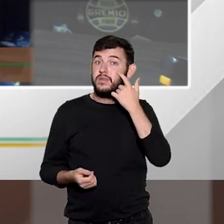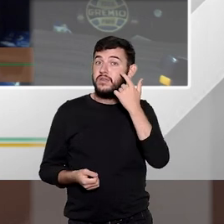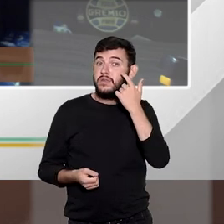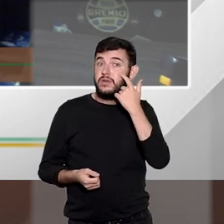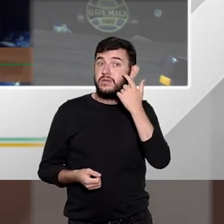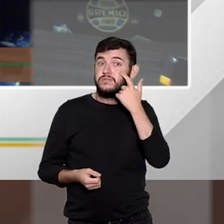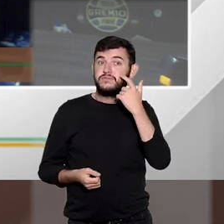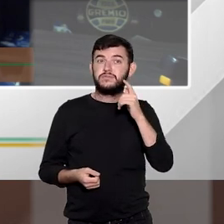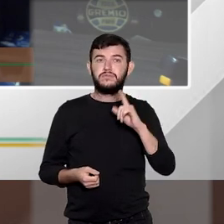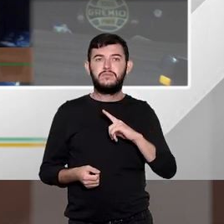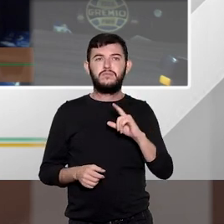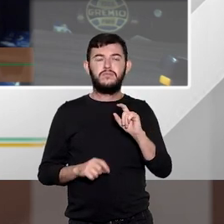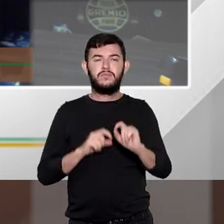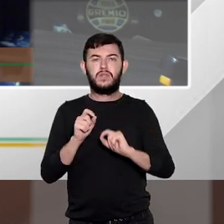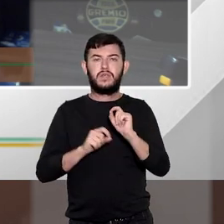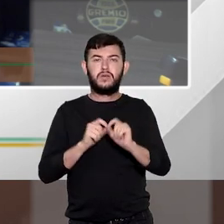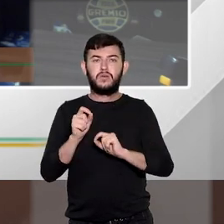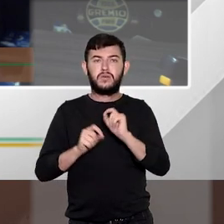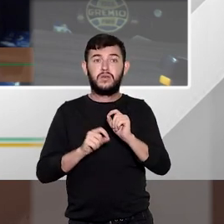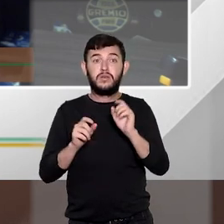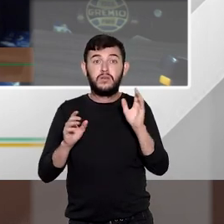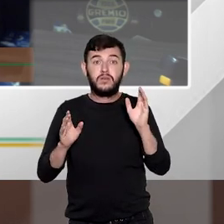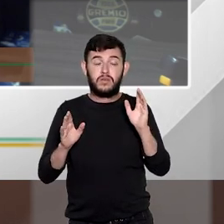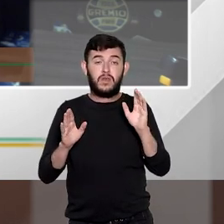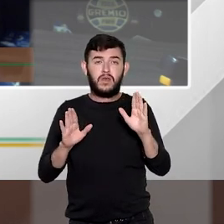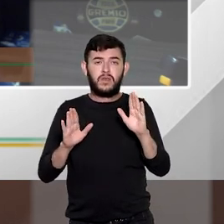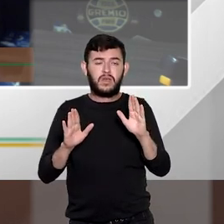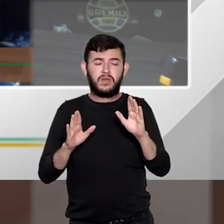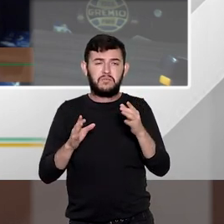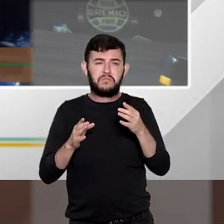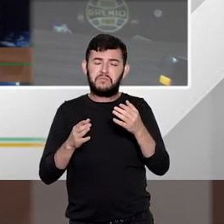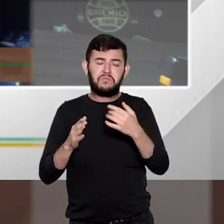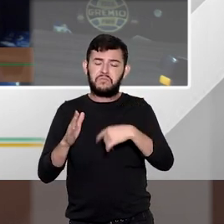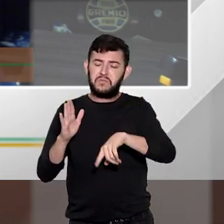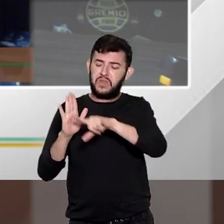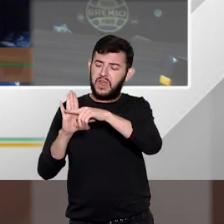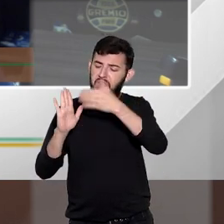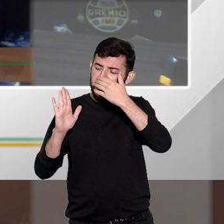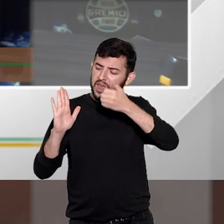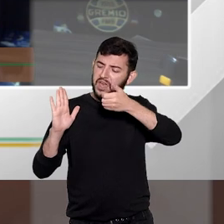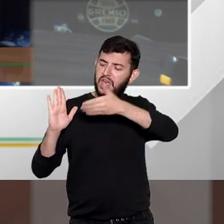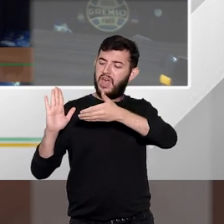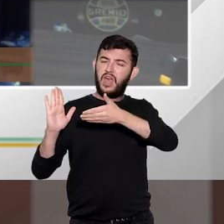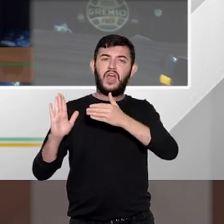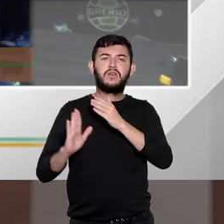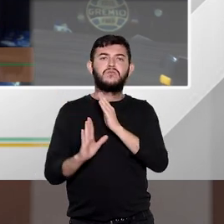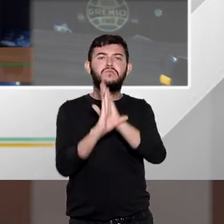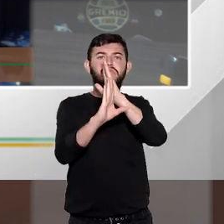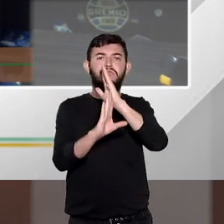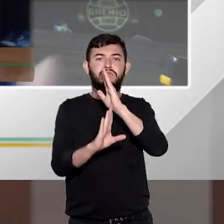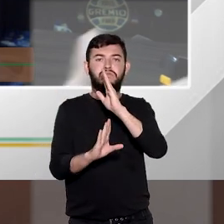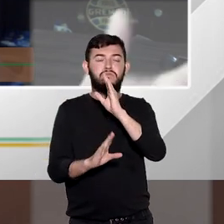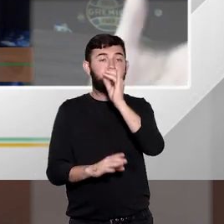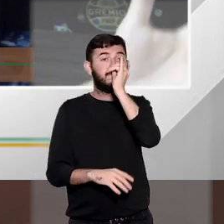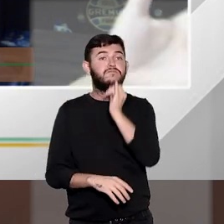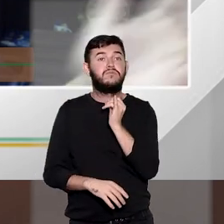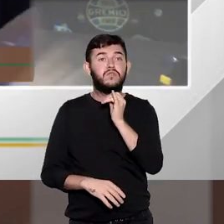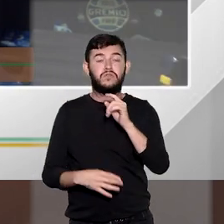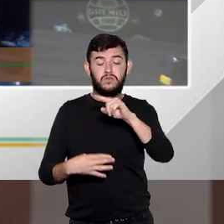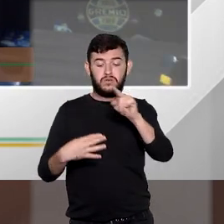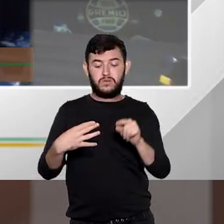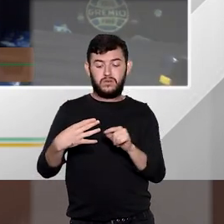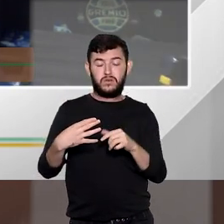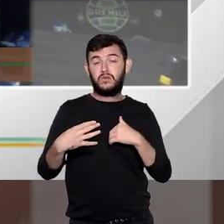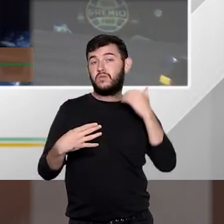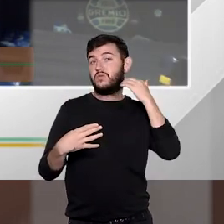que tenha uma flagrante ilegalidade vamos considerar que o juiz por exemplo ele não observou o